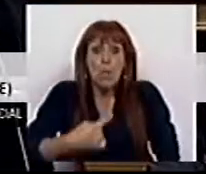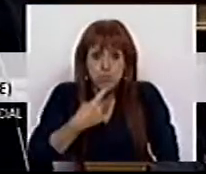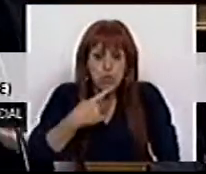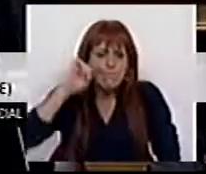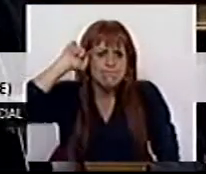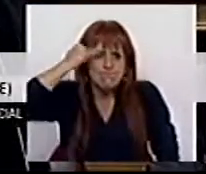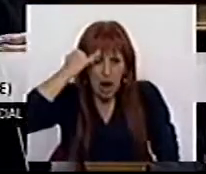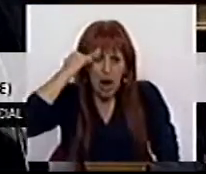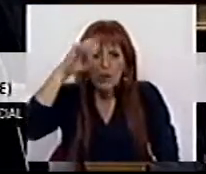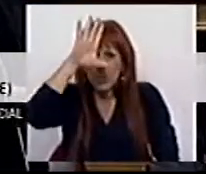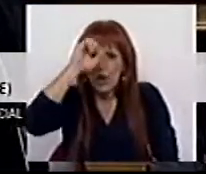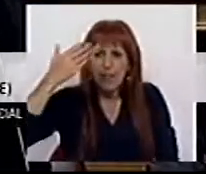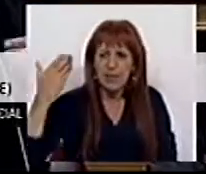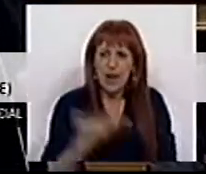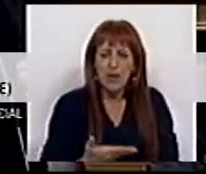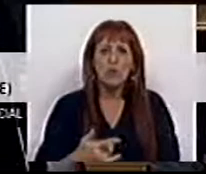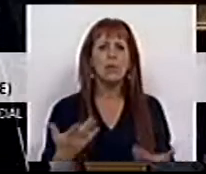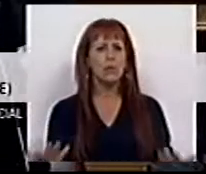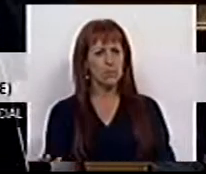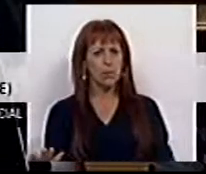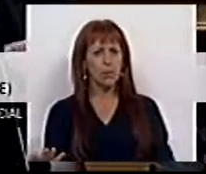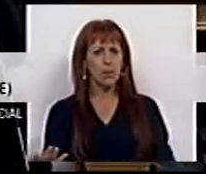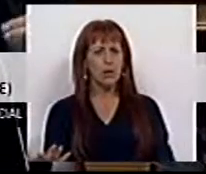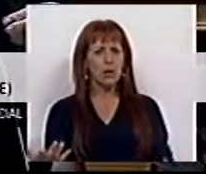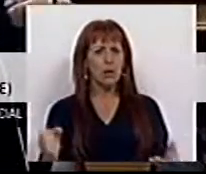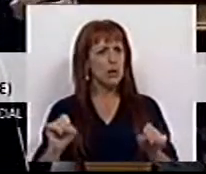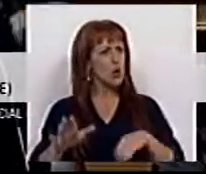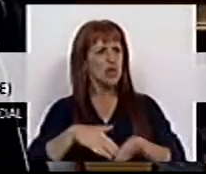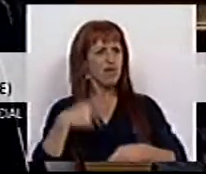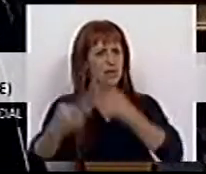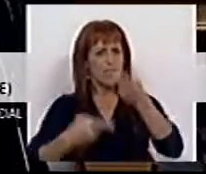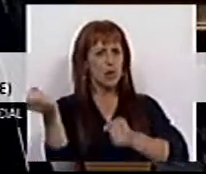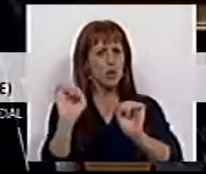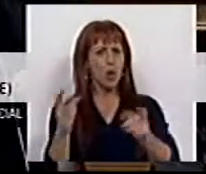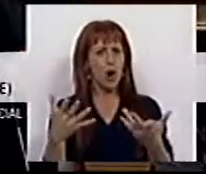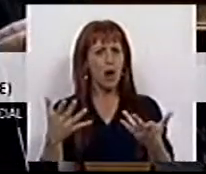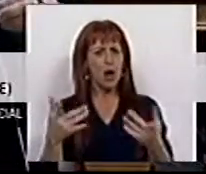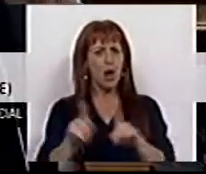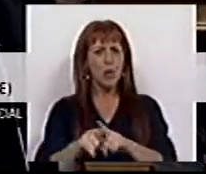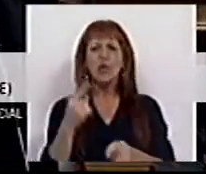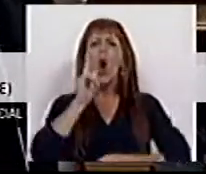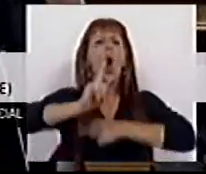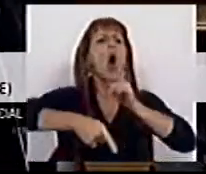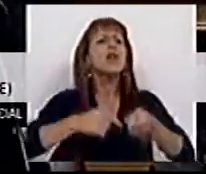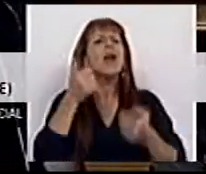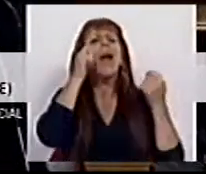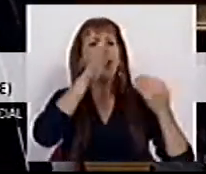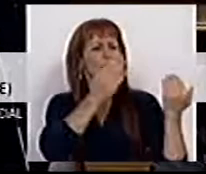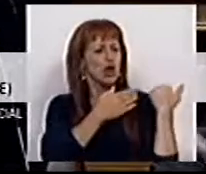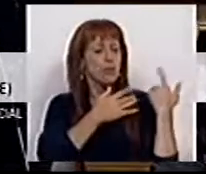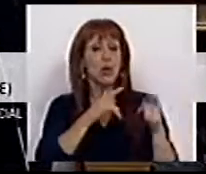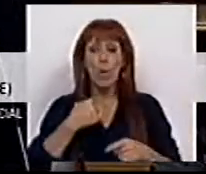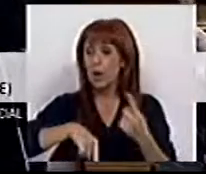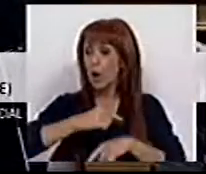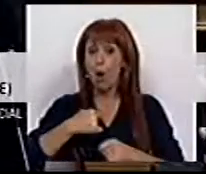lesivo de um Estado de direito passe sem que nada seja avaliado e que não sejam identificados os responsáveis